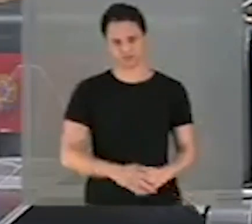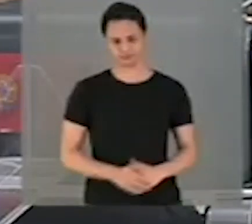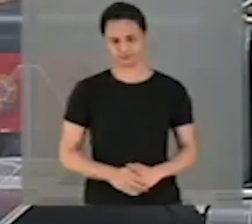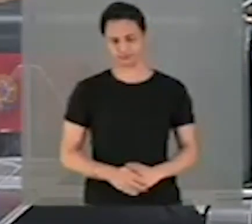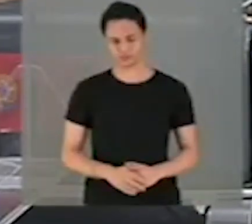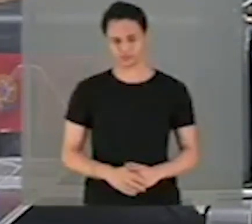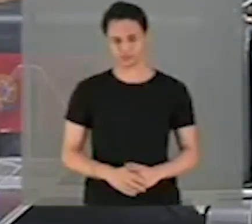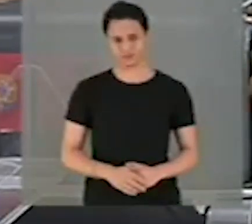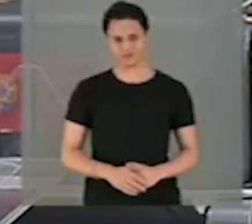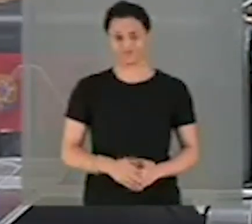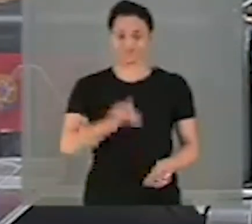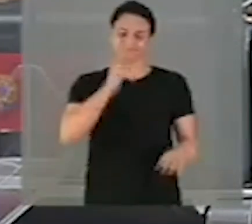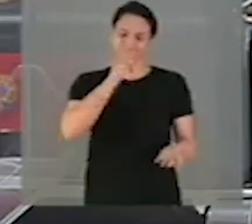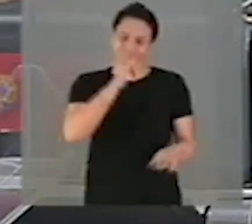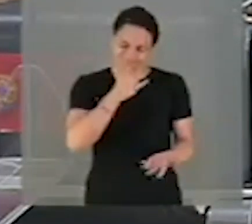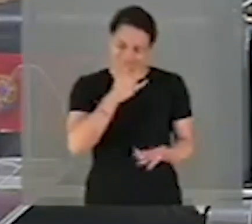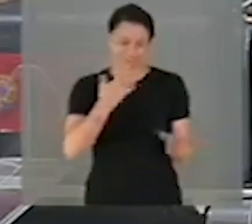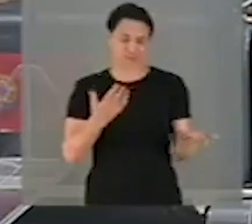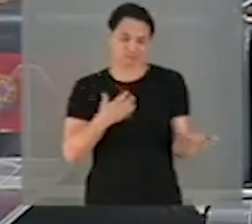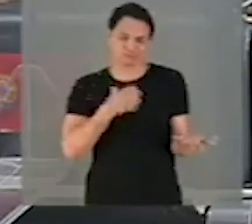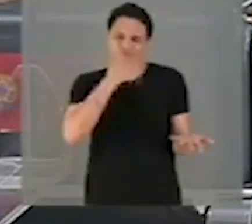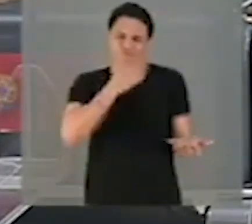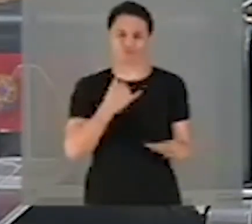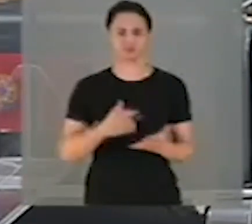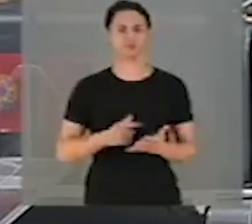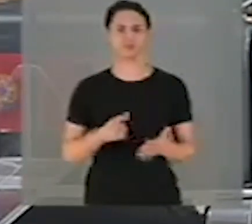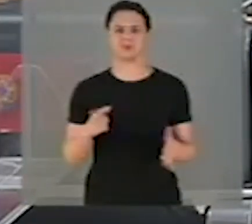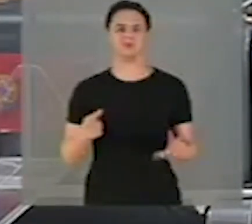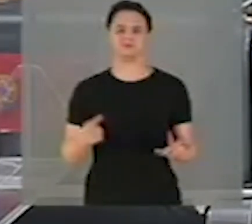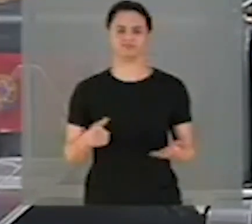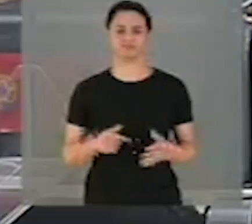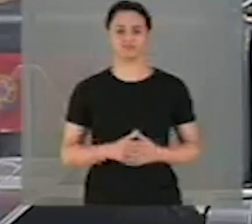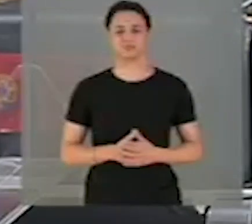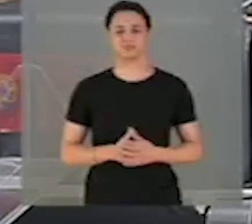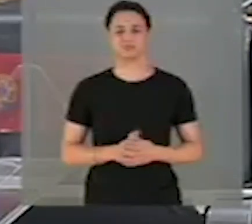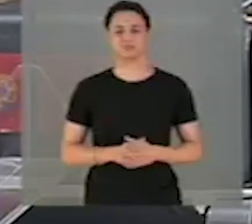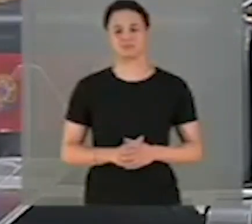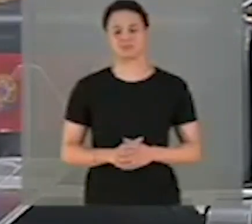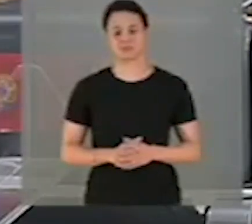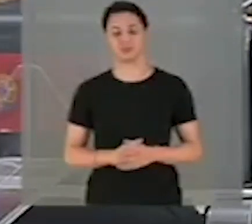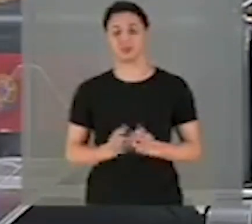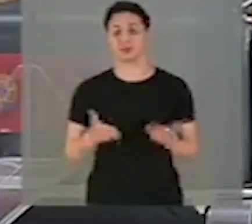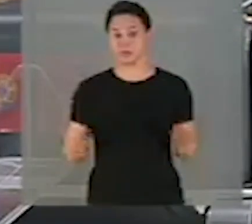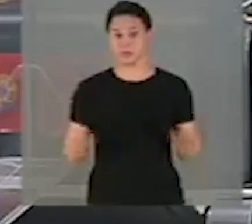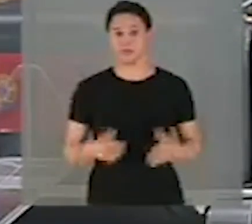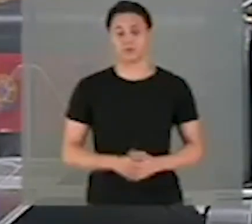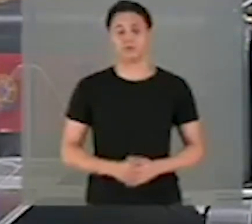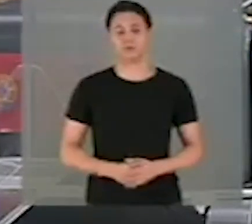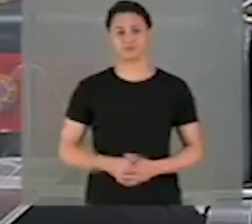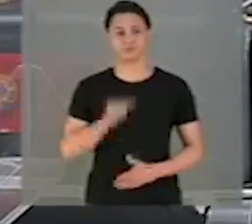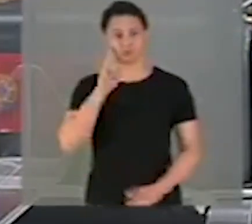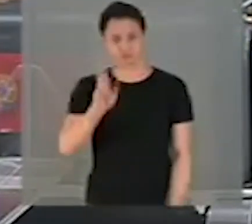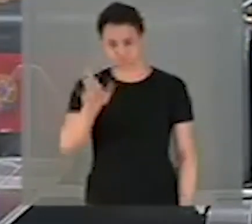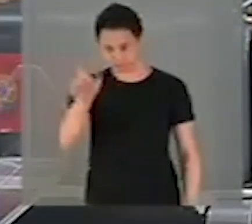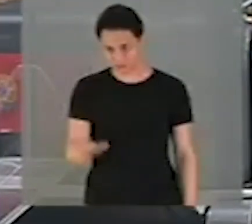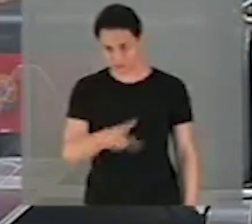o que lamentamos, lamentamos profundamente. Então, senhor presidente,